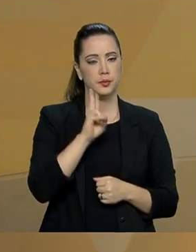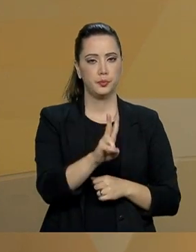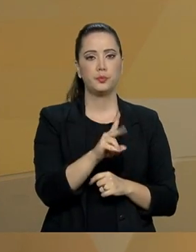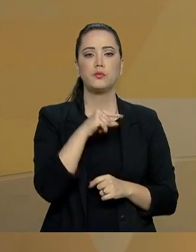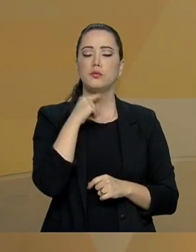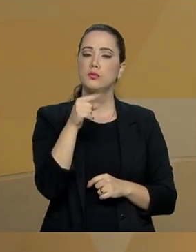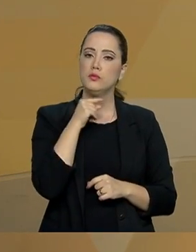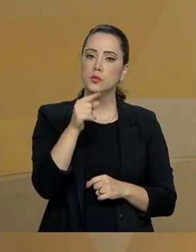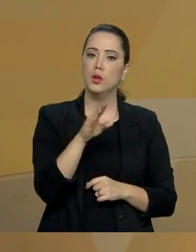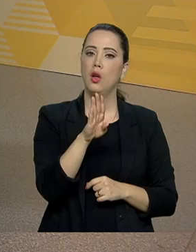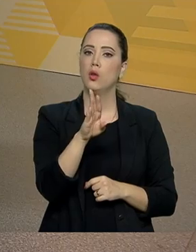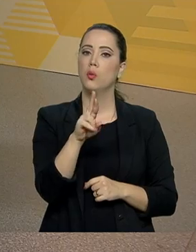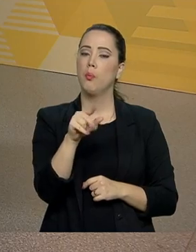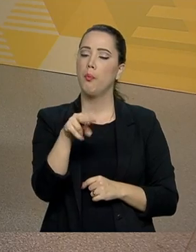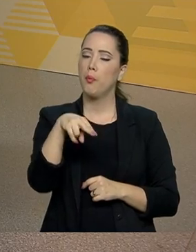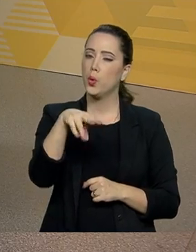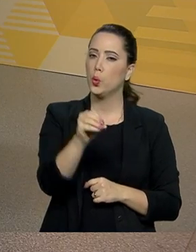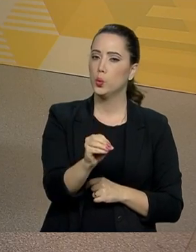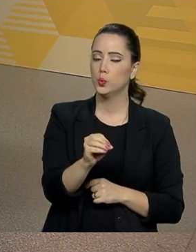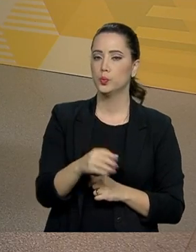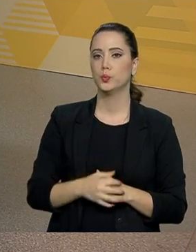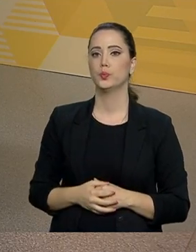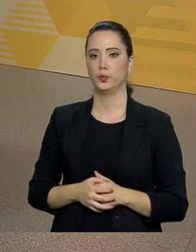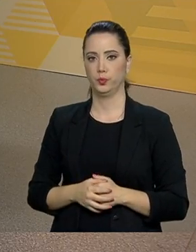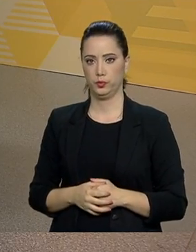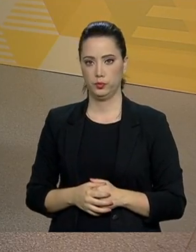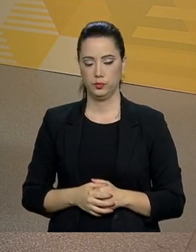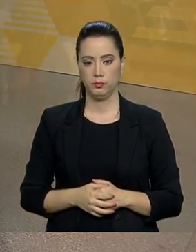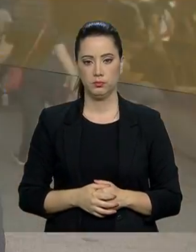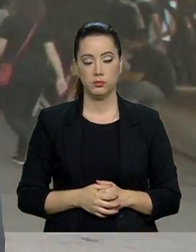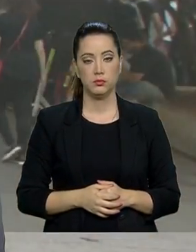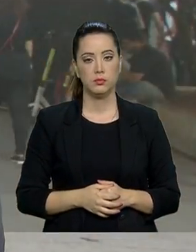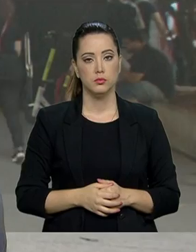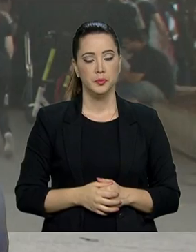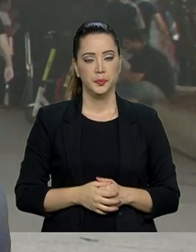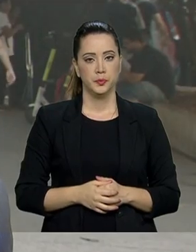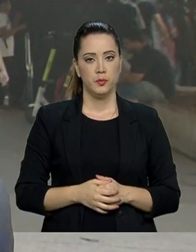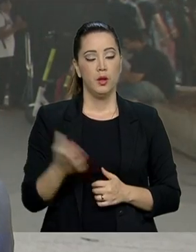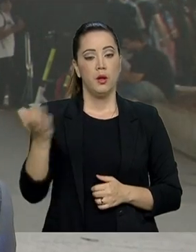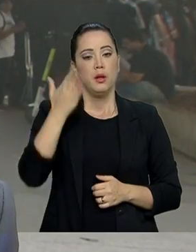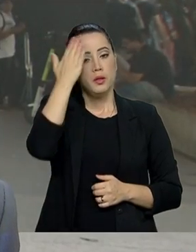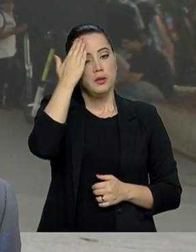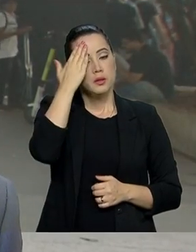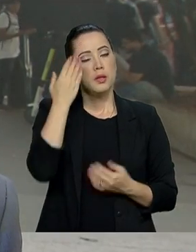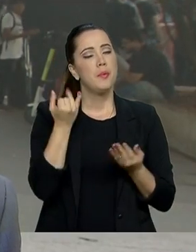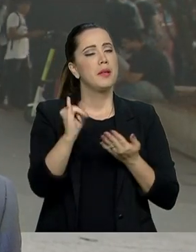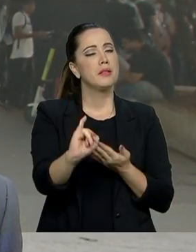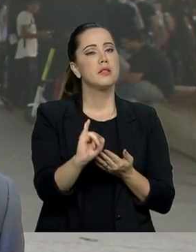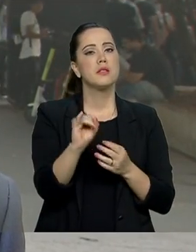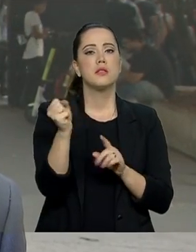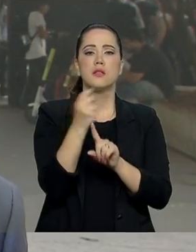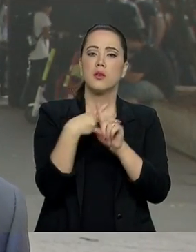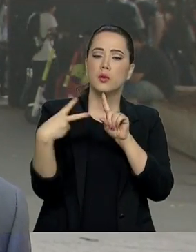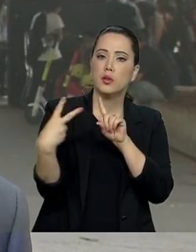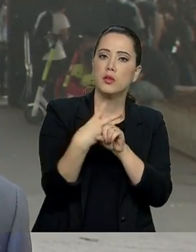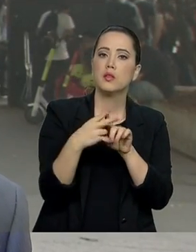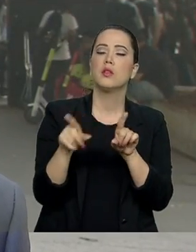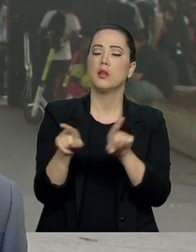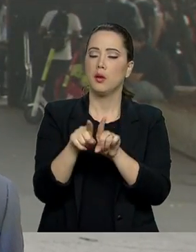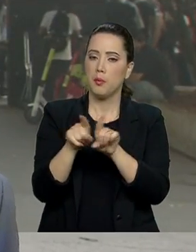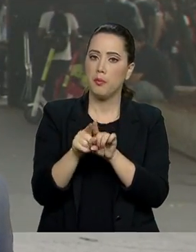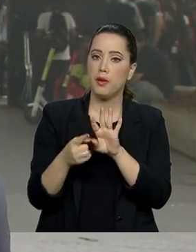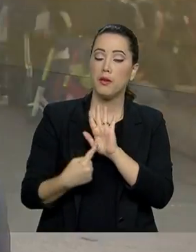do Bruno Brito. Vamos acompanhar. Eu gostaria de perguntar se a reforma previdenciária também vai ser aplicada aos militares